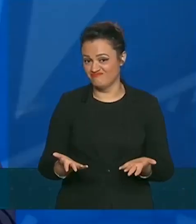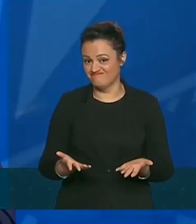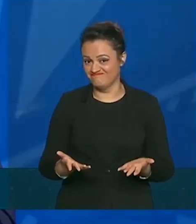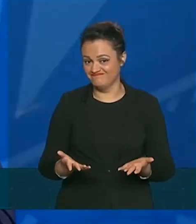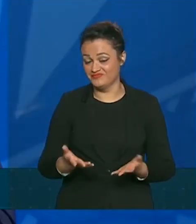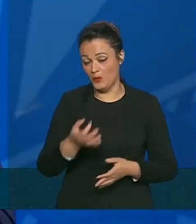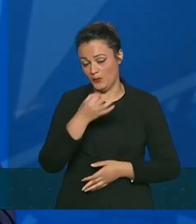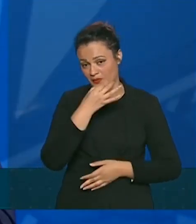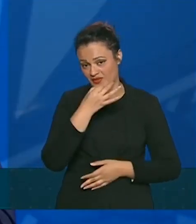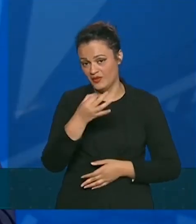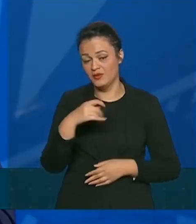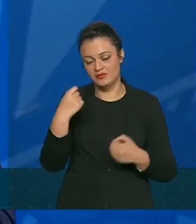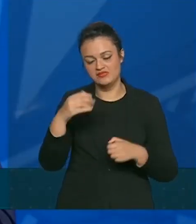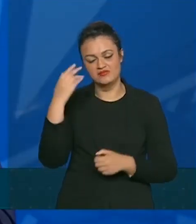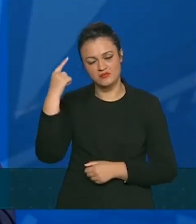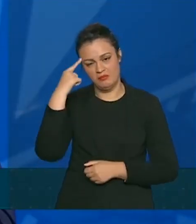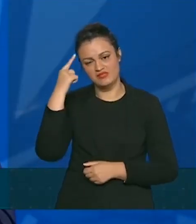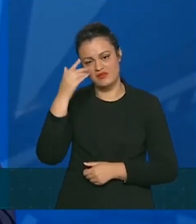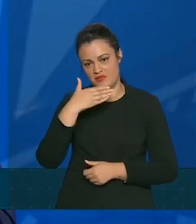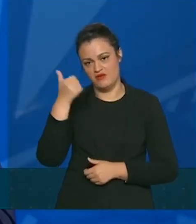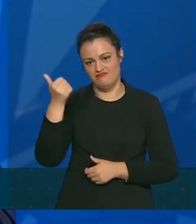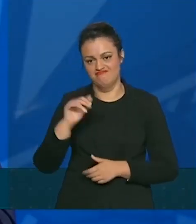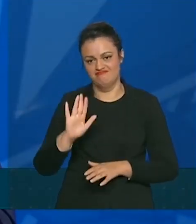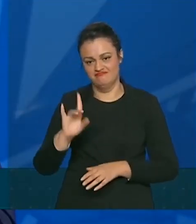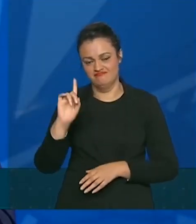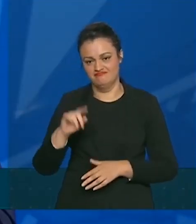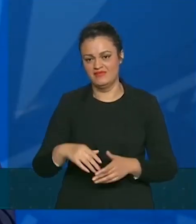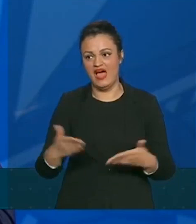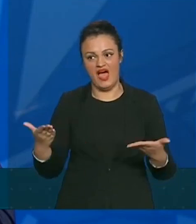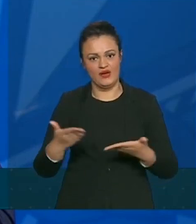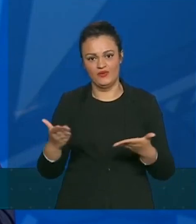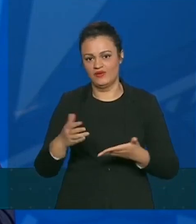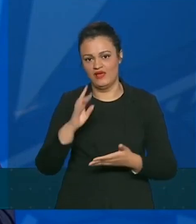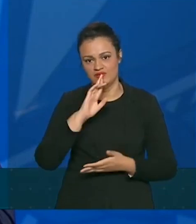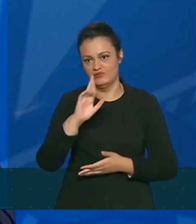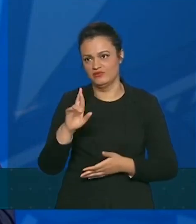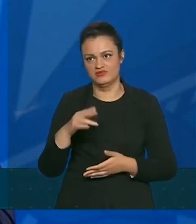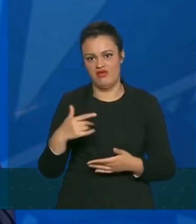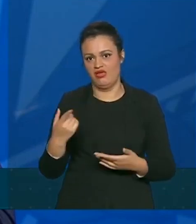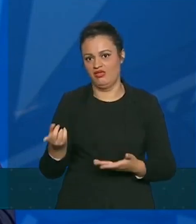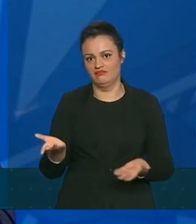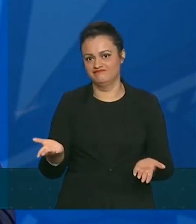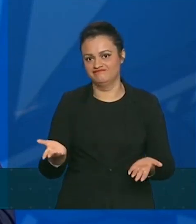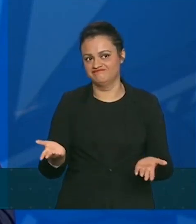Honestamente, tenho que pensar melhor nessa pergunta. Nesse momento, a resposta seria...